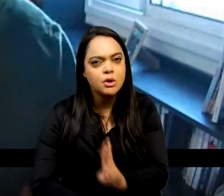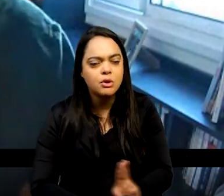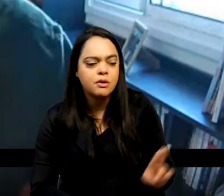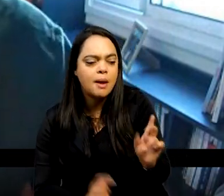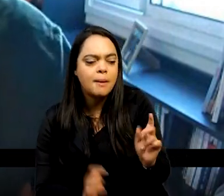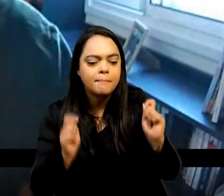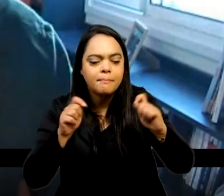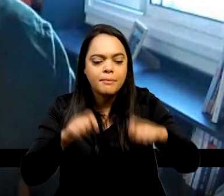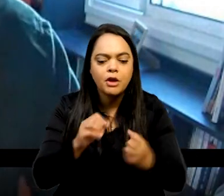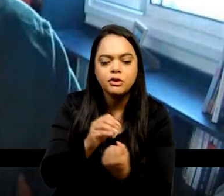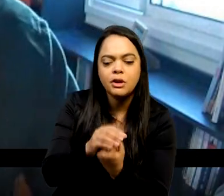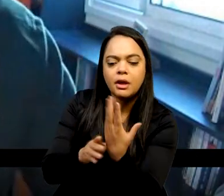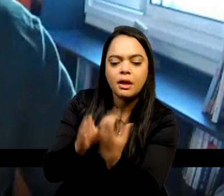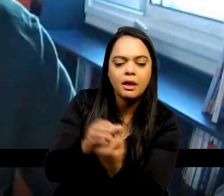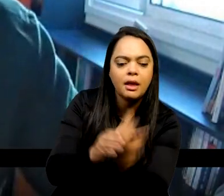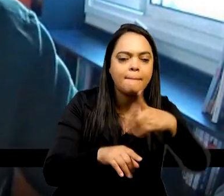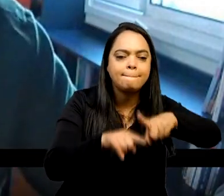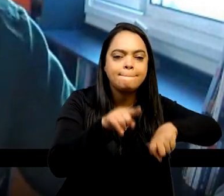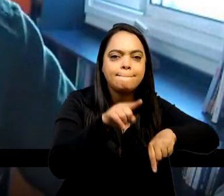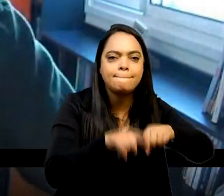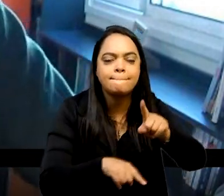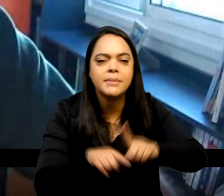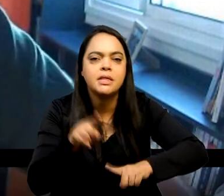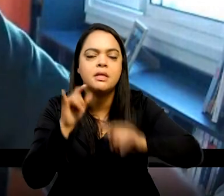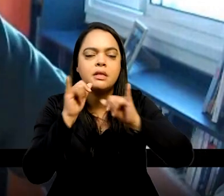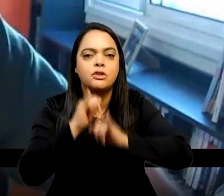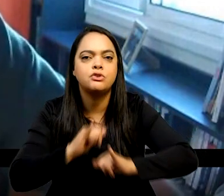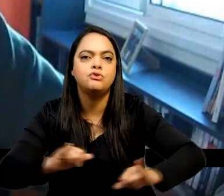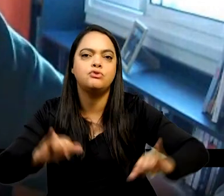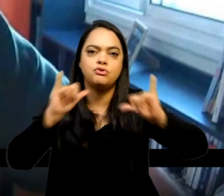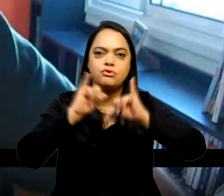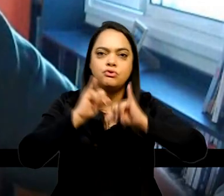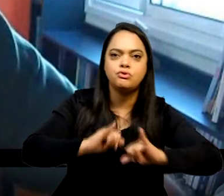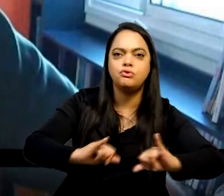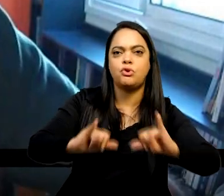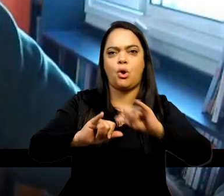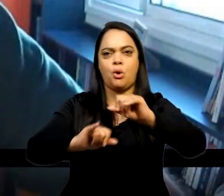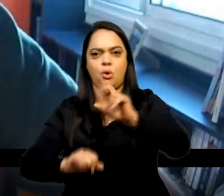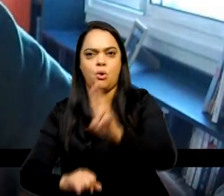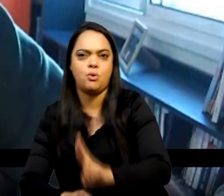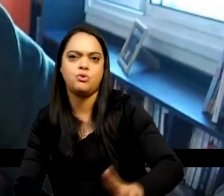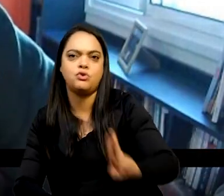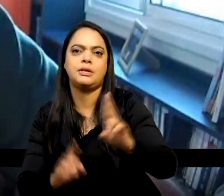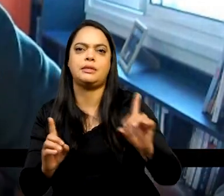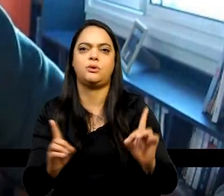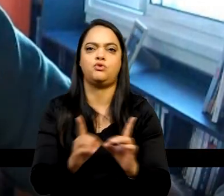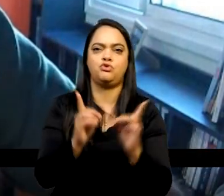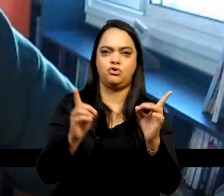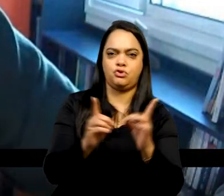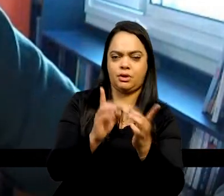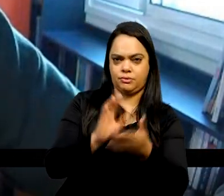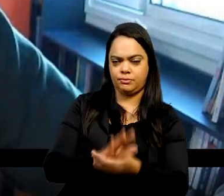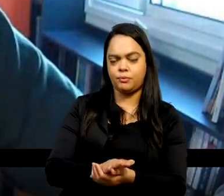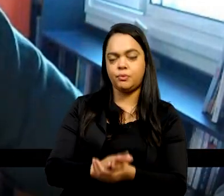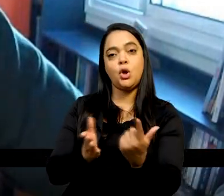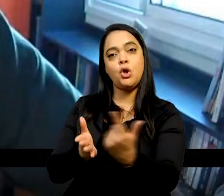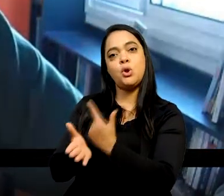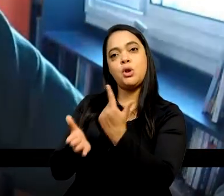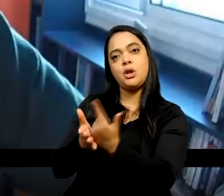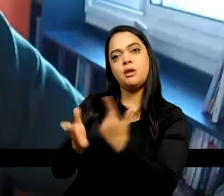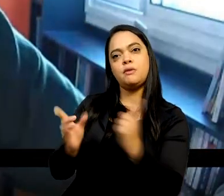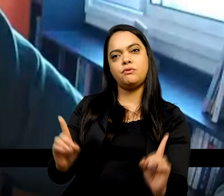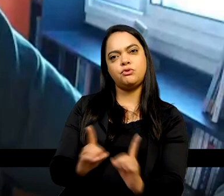materiais de divulgação e de utilização didáticos. O livro didático pode ser um desses